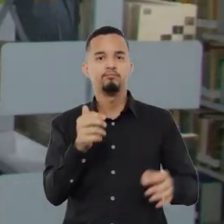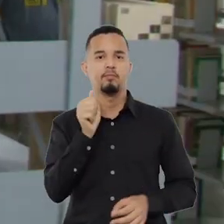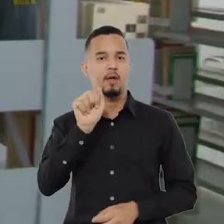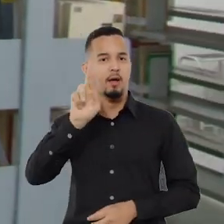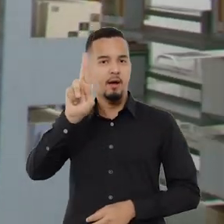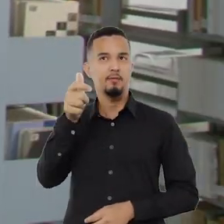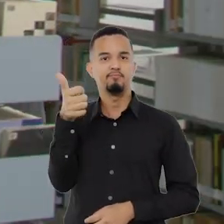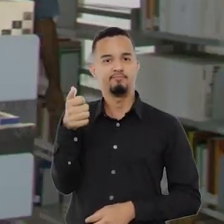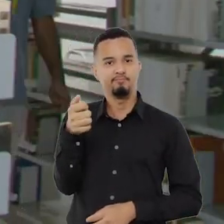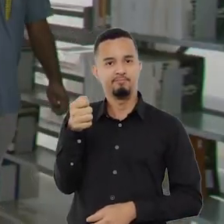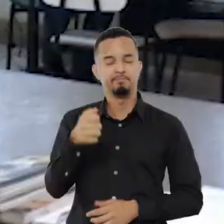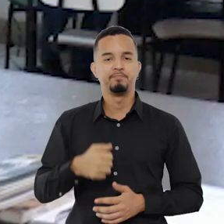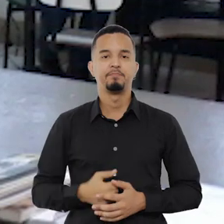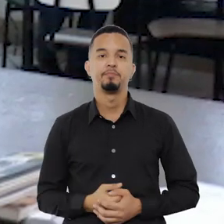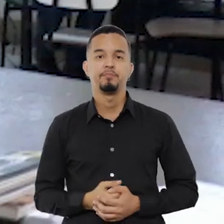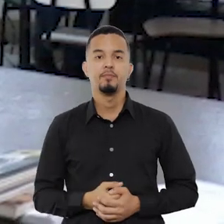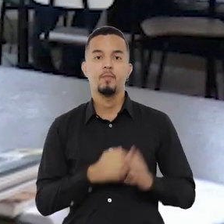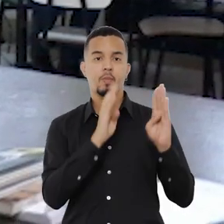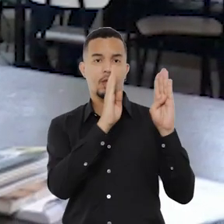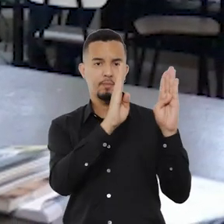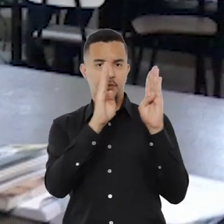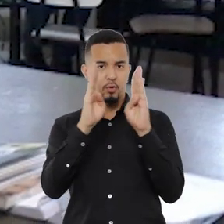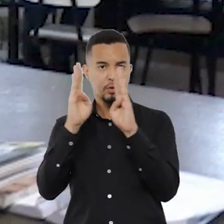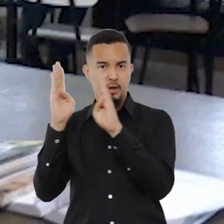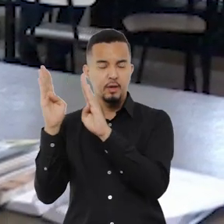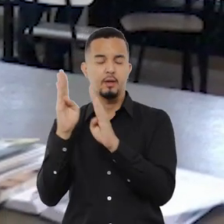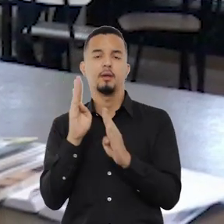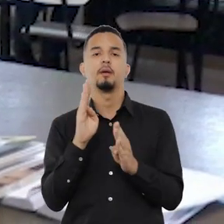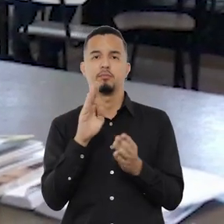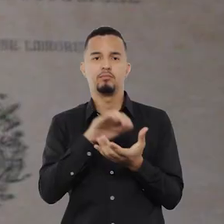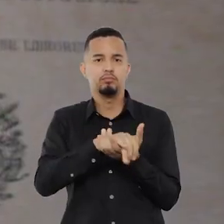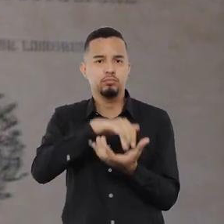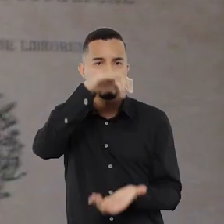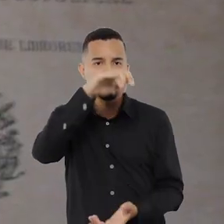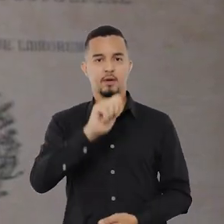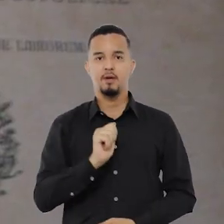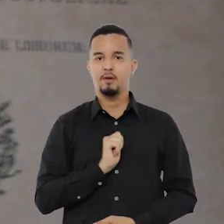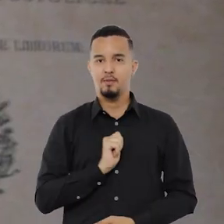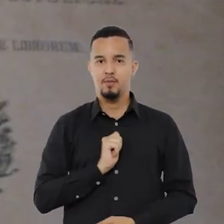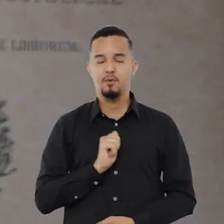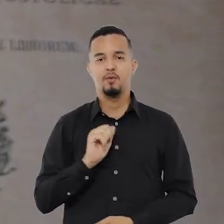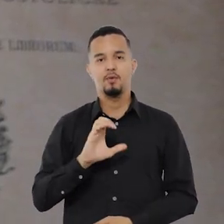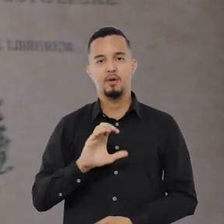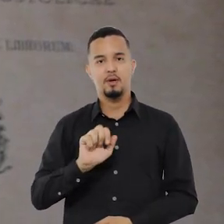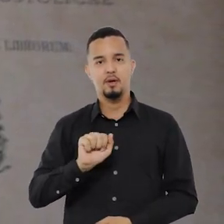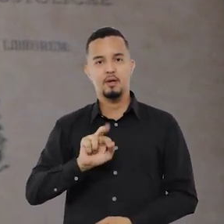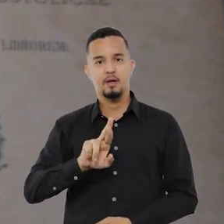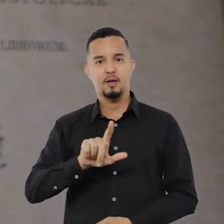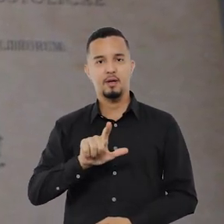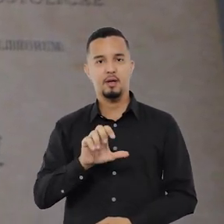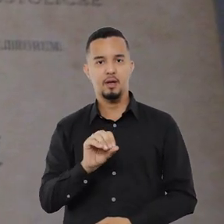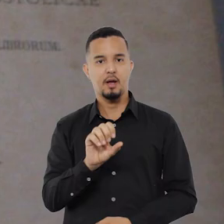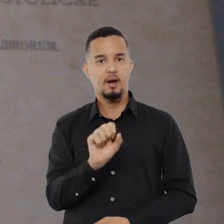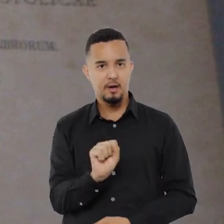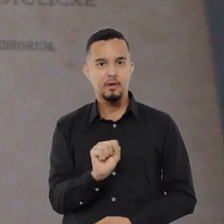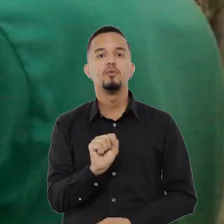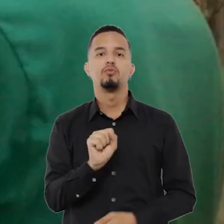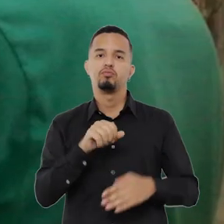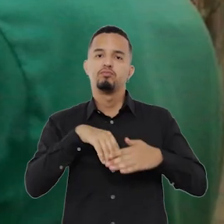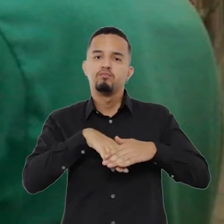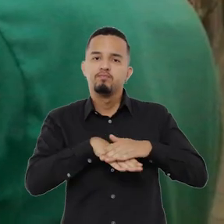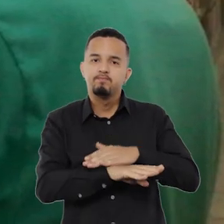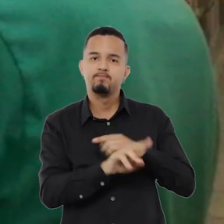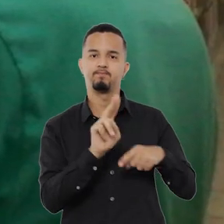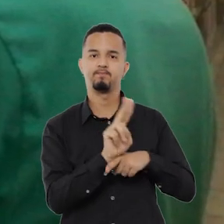climatizados. Na biblioteca, o acervo do antropólogo Carlos Araújo Moreira Neto está resguardado.